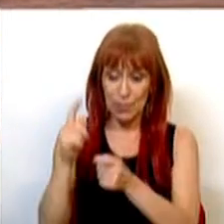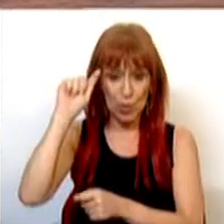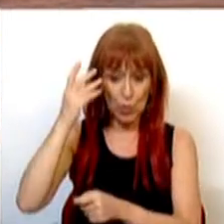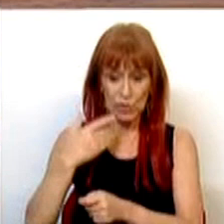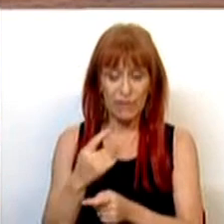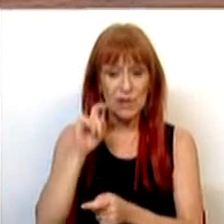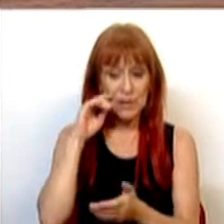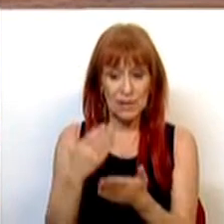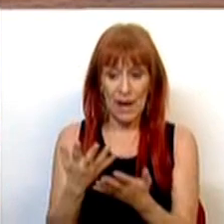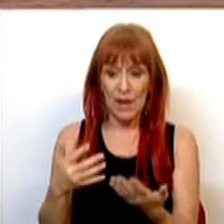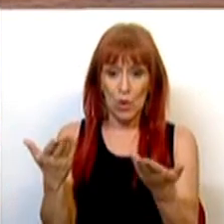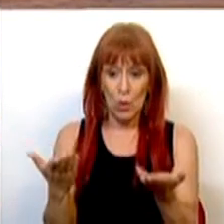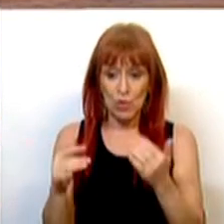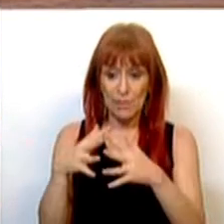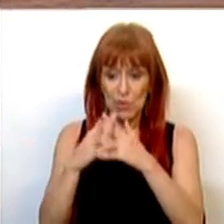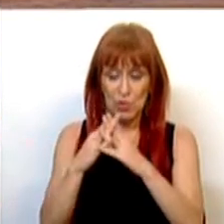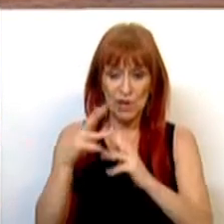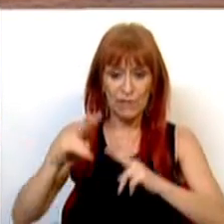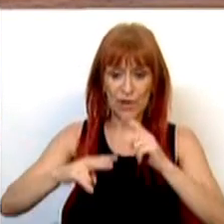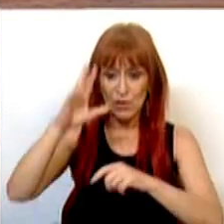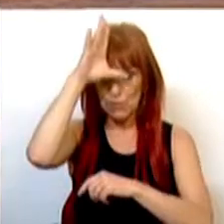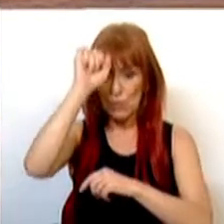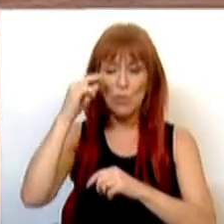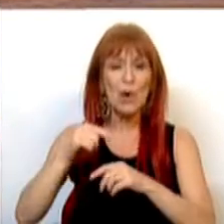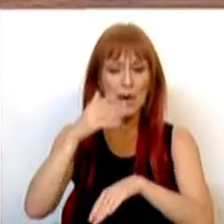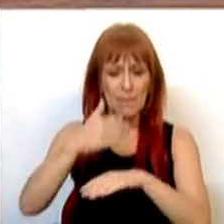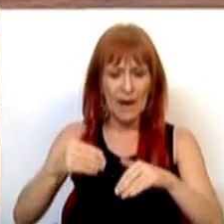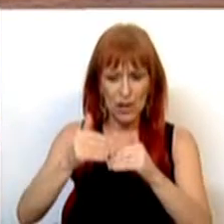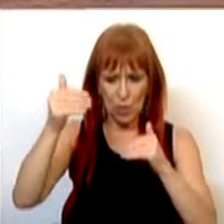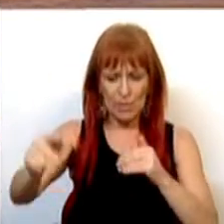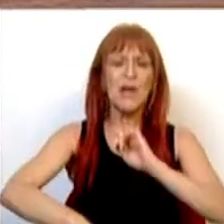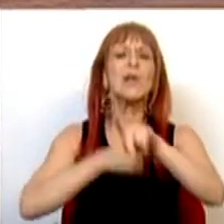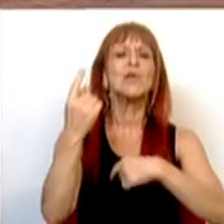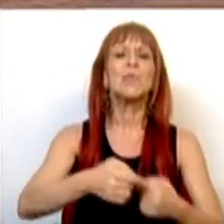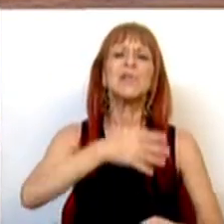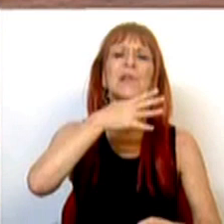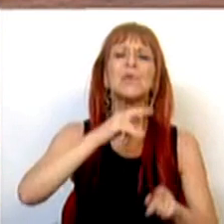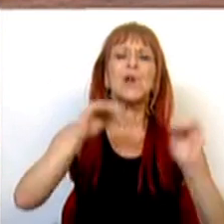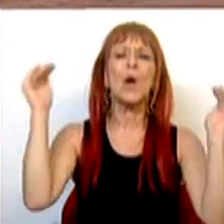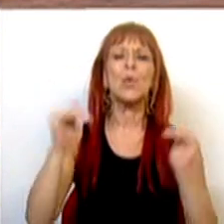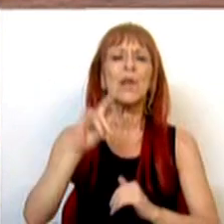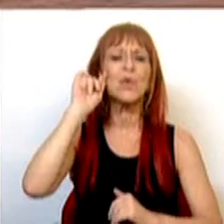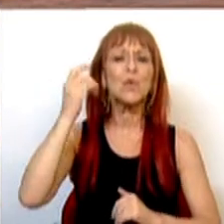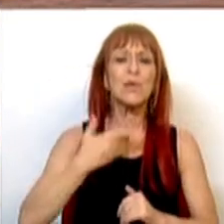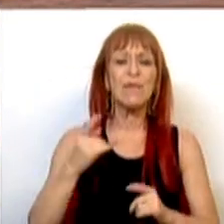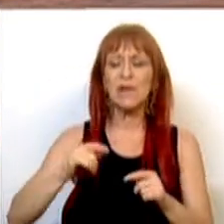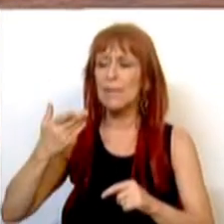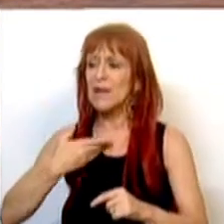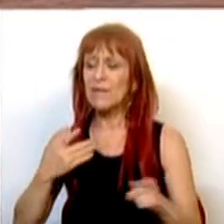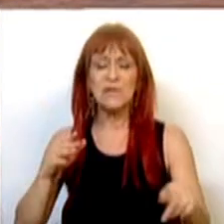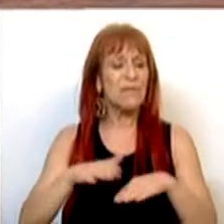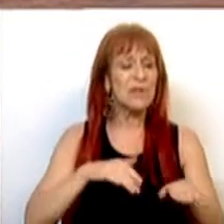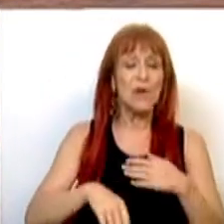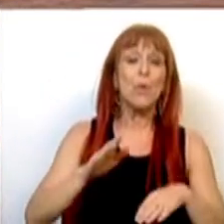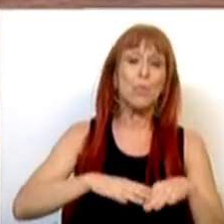déficit, garantindo o equilíbrio estrutural das finanças públicas a médio prazo. Depois passaram a argumentar que a redução do déficit e da dívida se